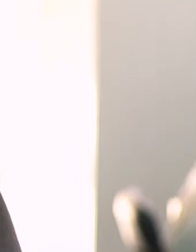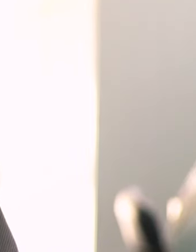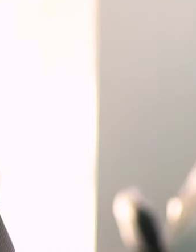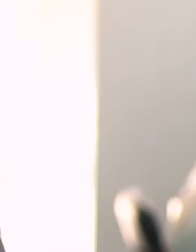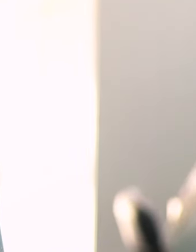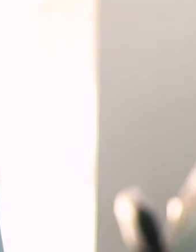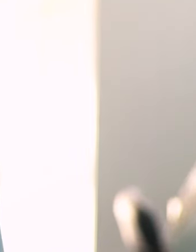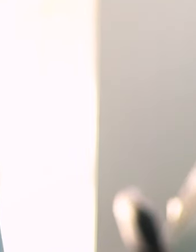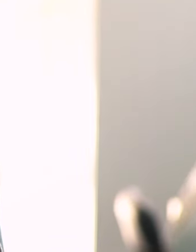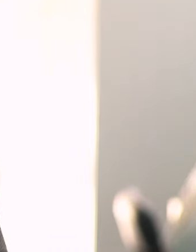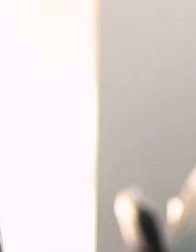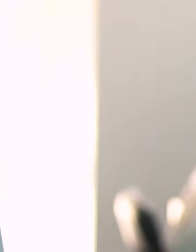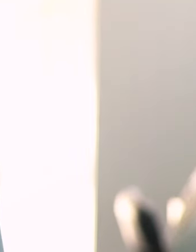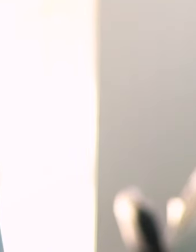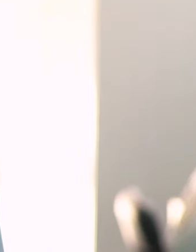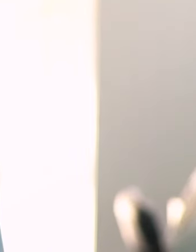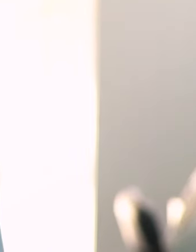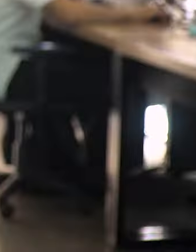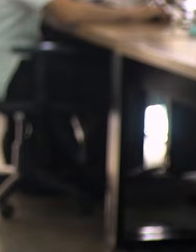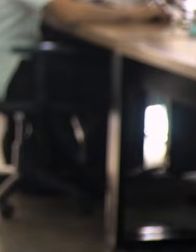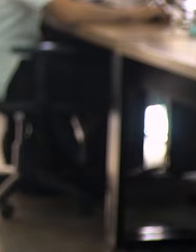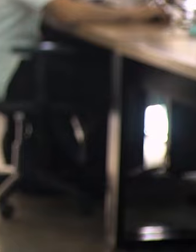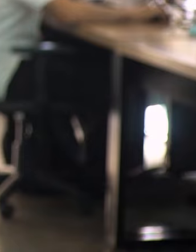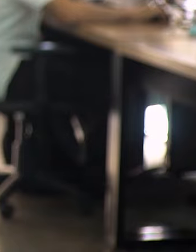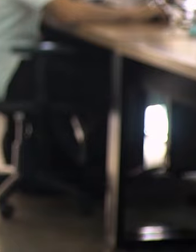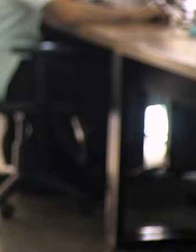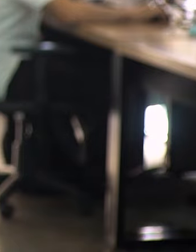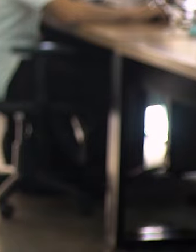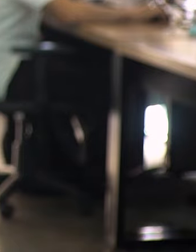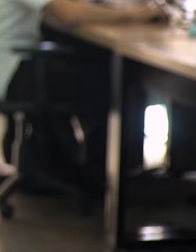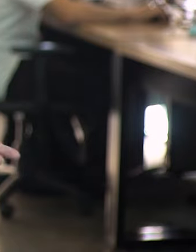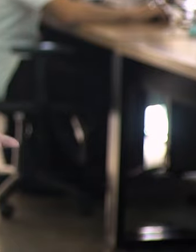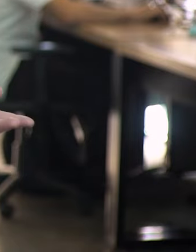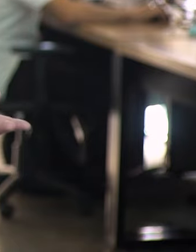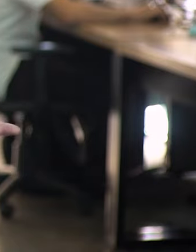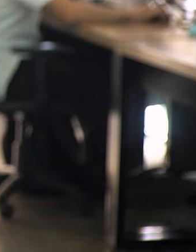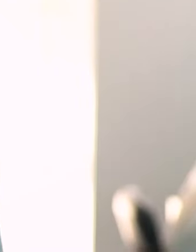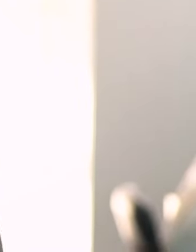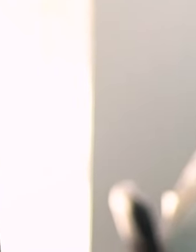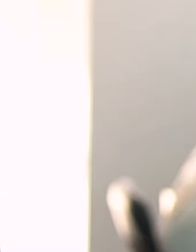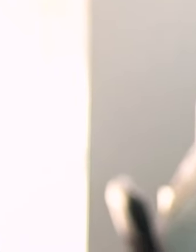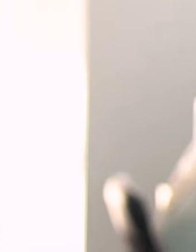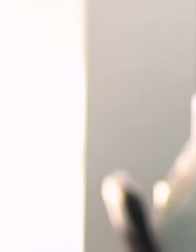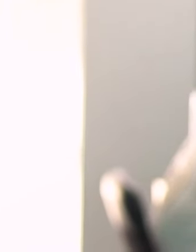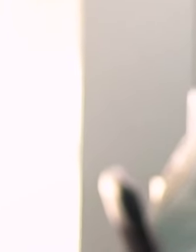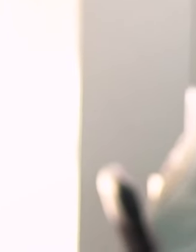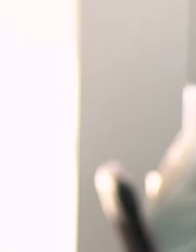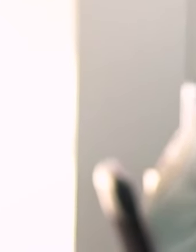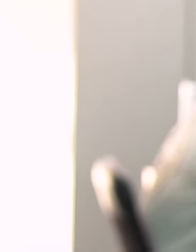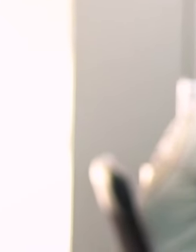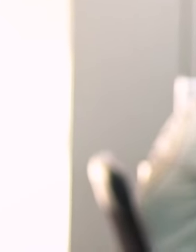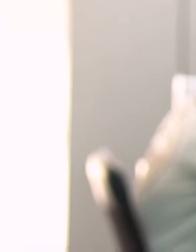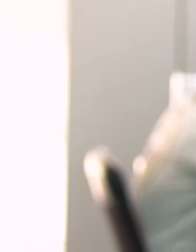para fazer parte da nossa luta de reconstrução do Brasil. E aqui tem espaço para todo mundo. Você luta pelas mulheres?